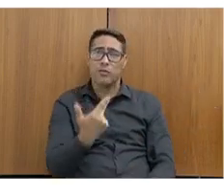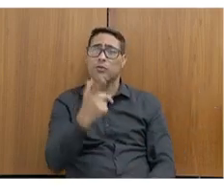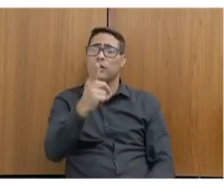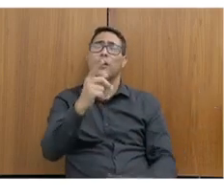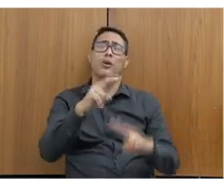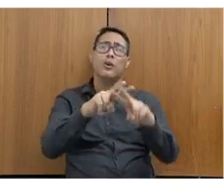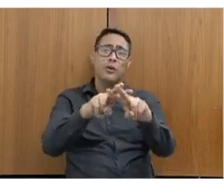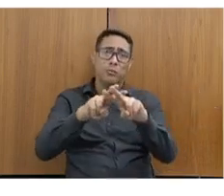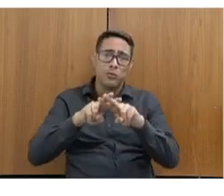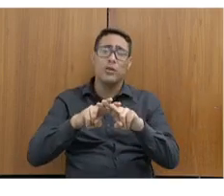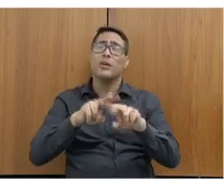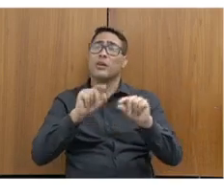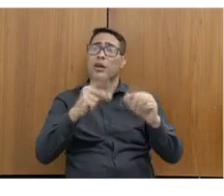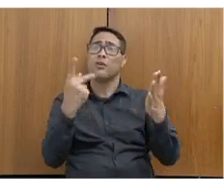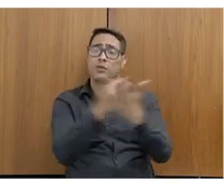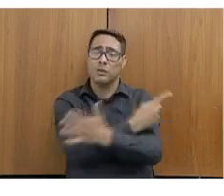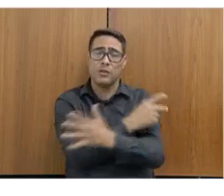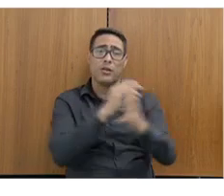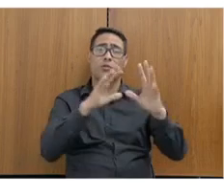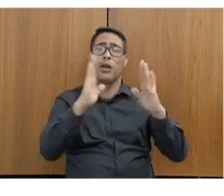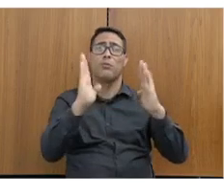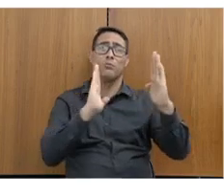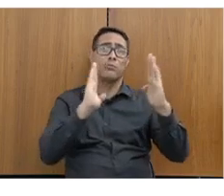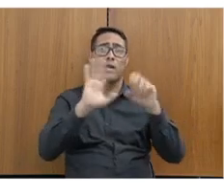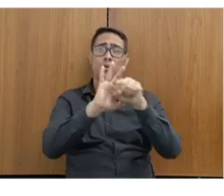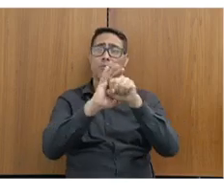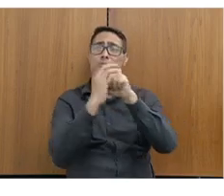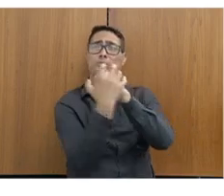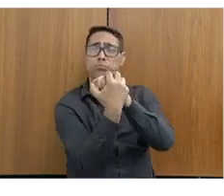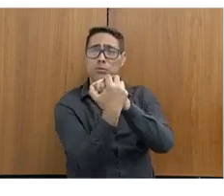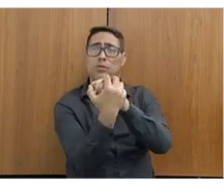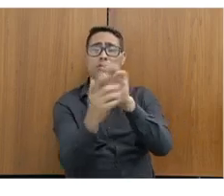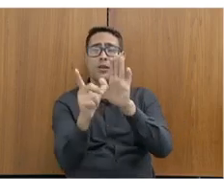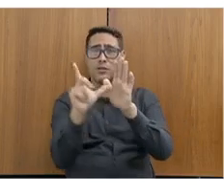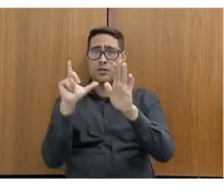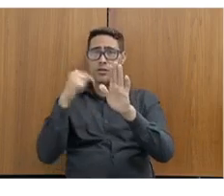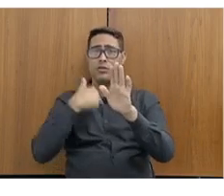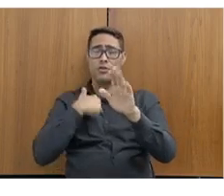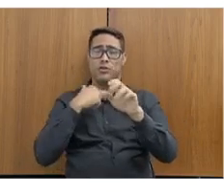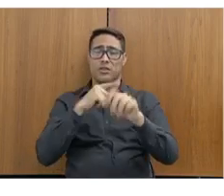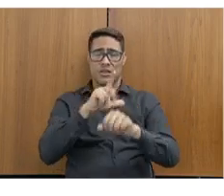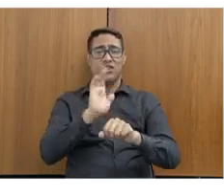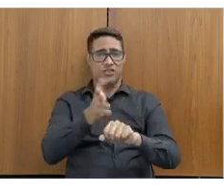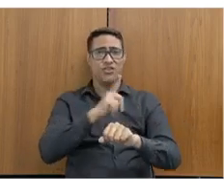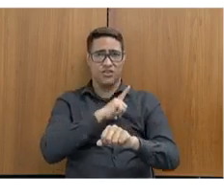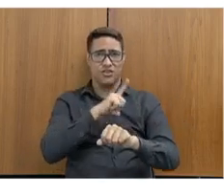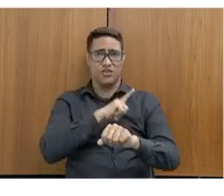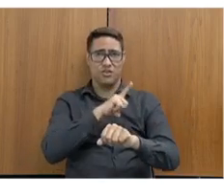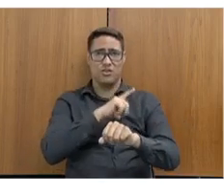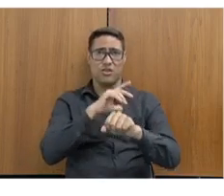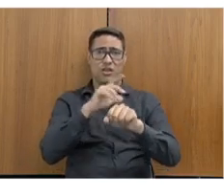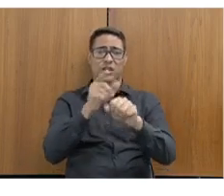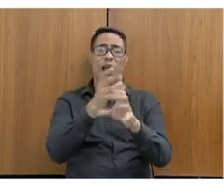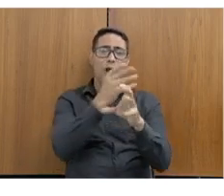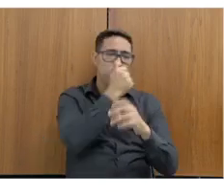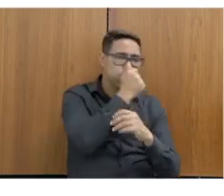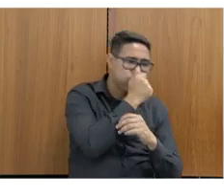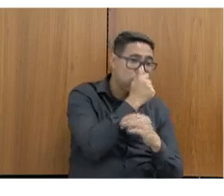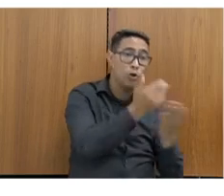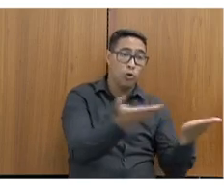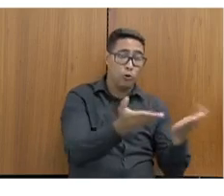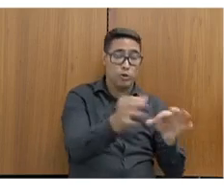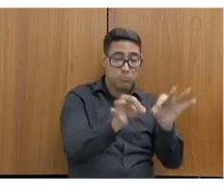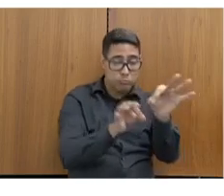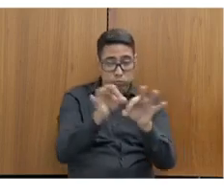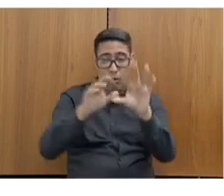-pandêmico, então havia uma supernotação antes da pandemia e agora o sistema está se reestruturando. Então, hoje nós temos uma